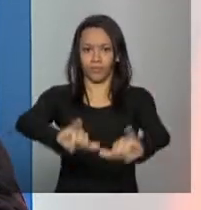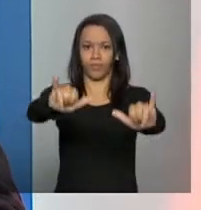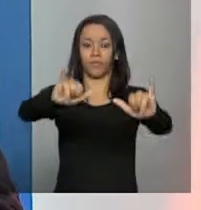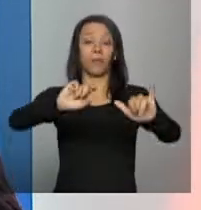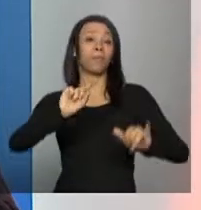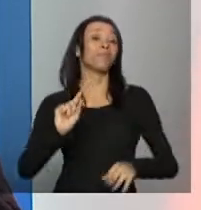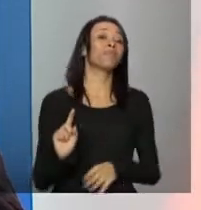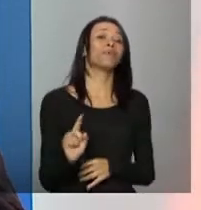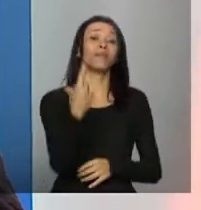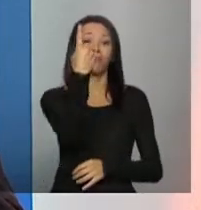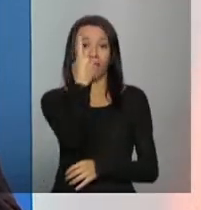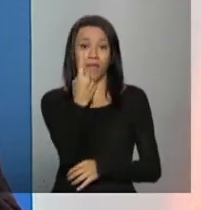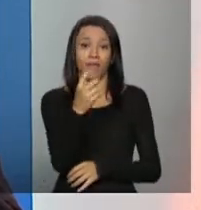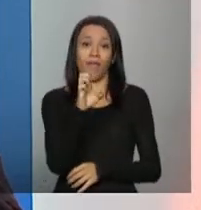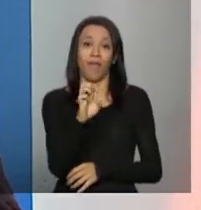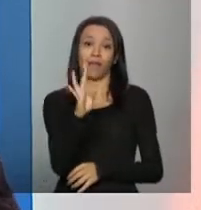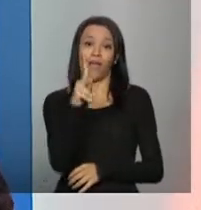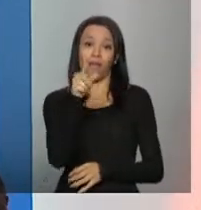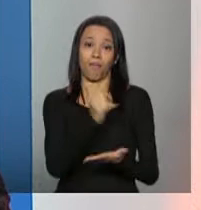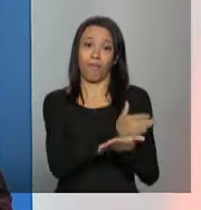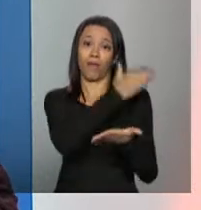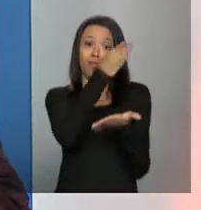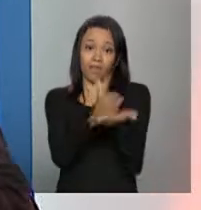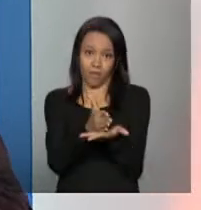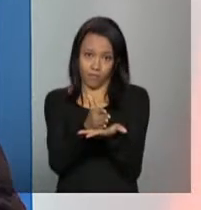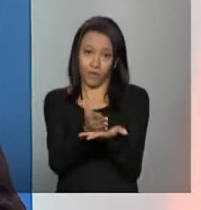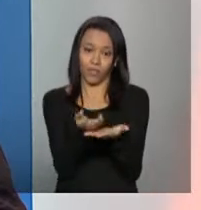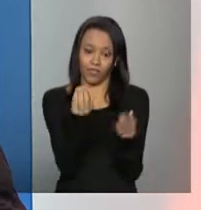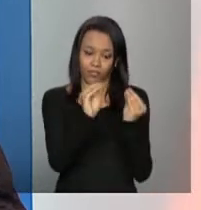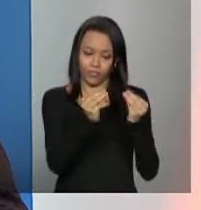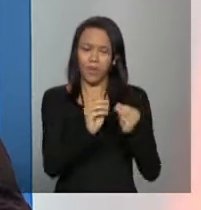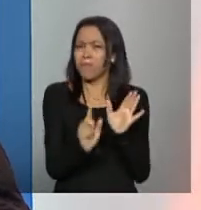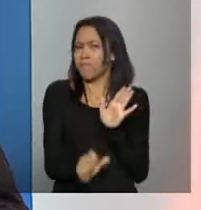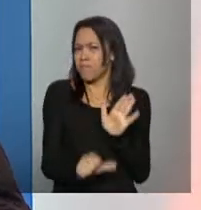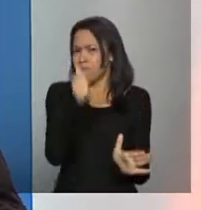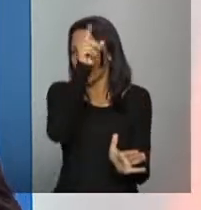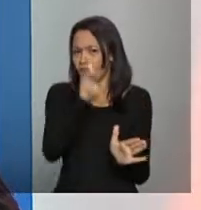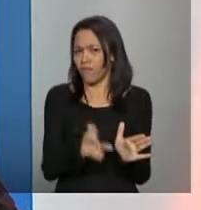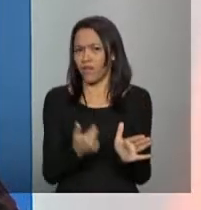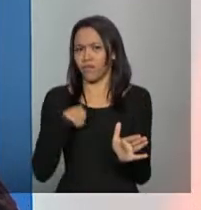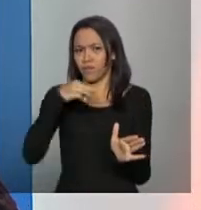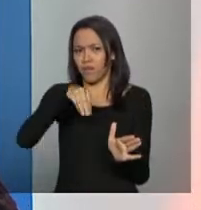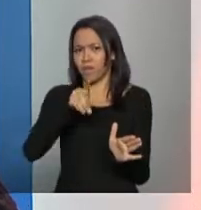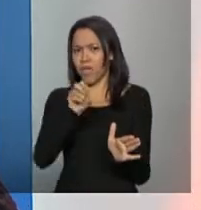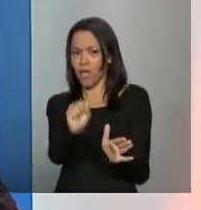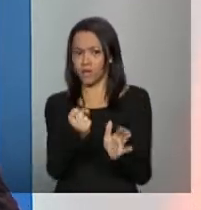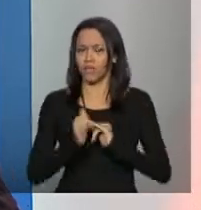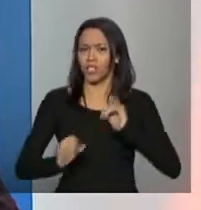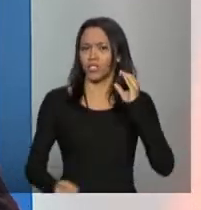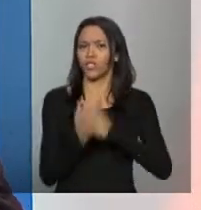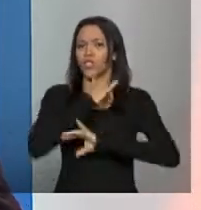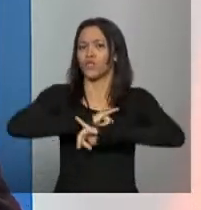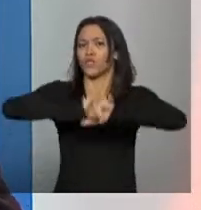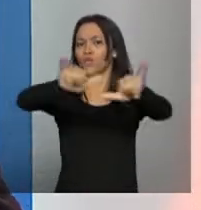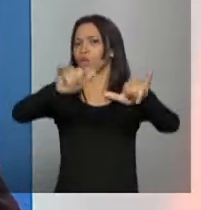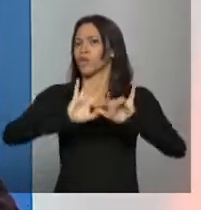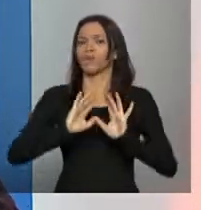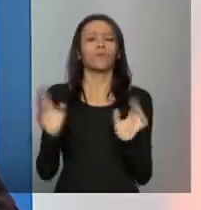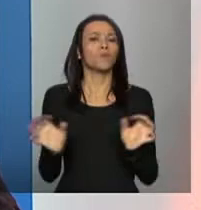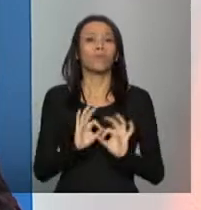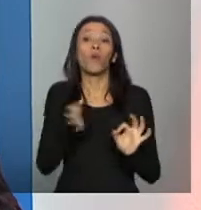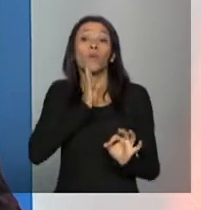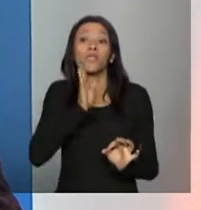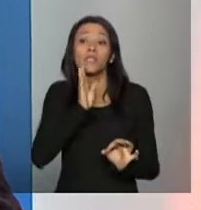primeira etapa de preenchimento do cadastro. Não é a primeira vez que o MDS lança ferramentas pra conhecer essa rede privada,